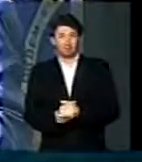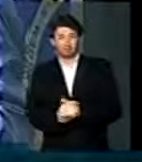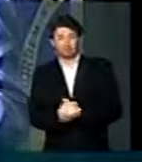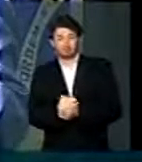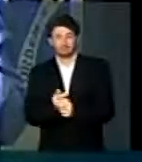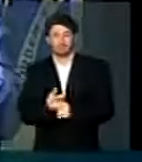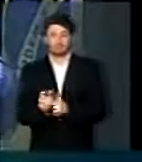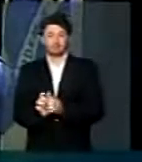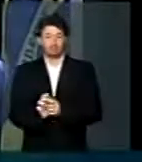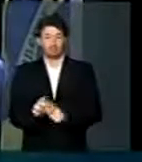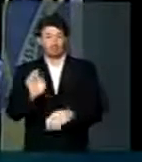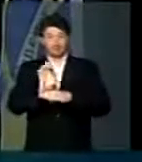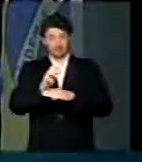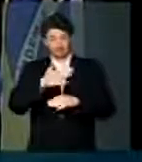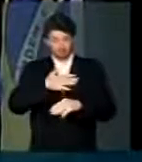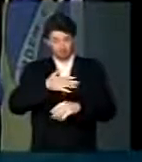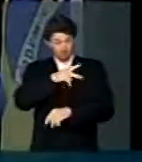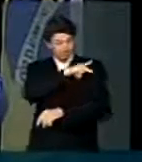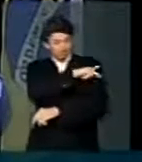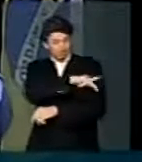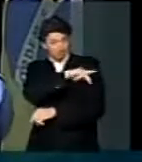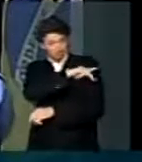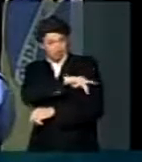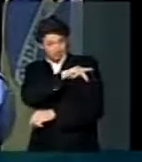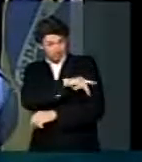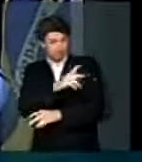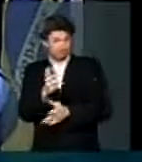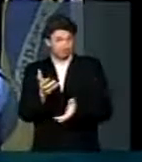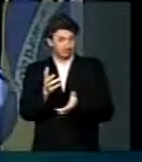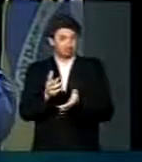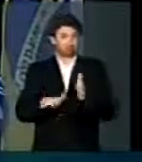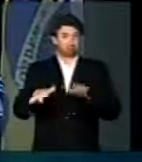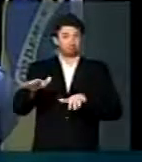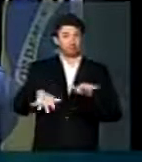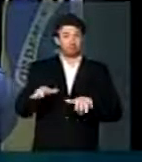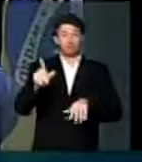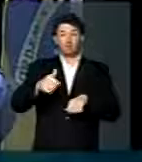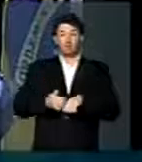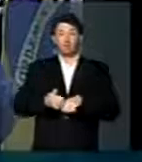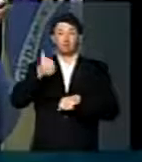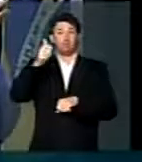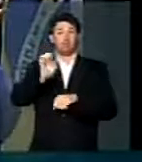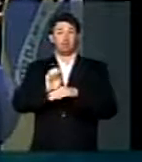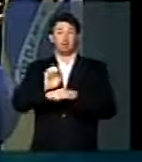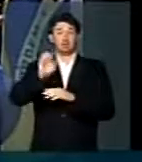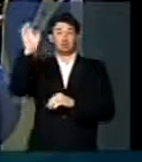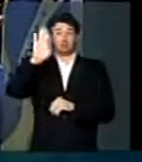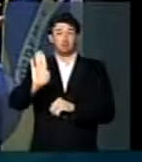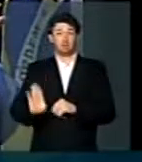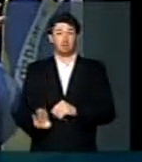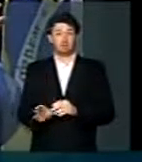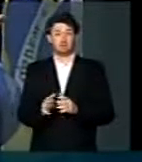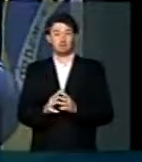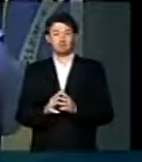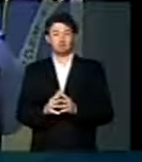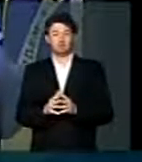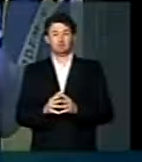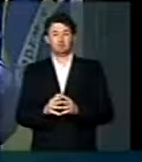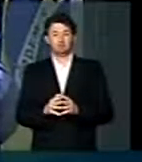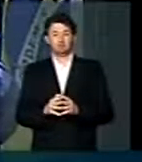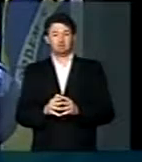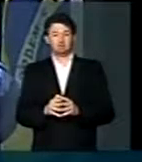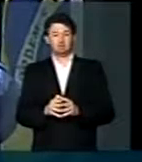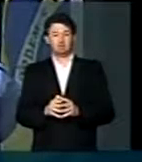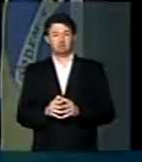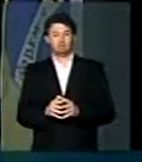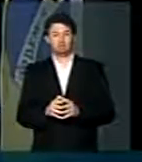O meu estado, o estado do Piauí, talvez seja o melhor estado do Brasil. Para lá,